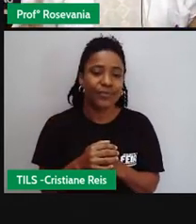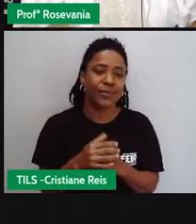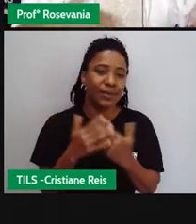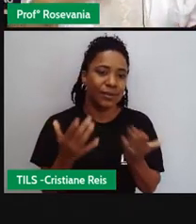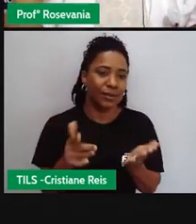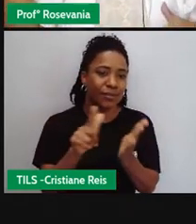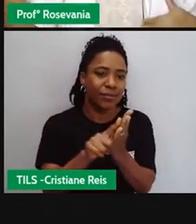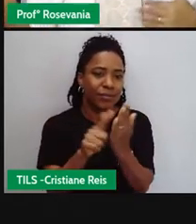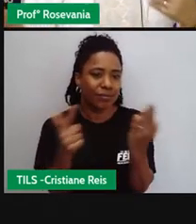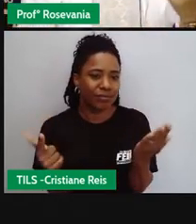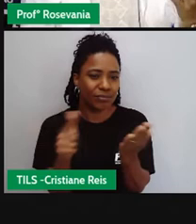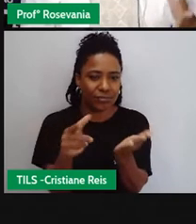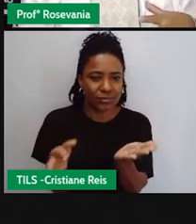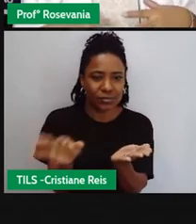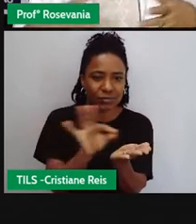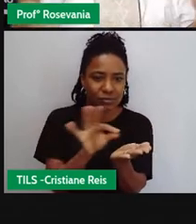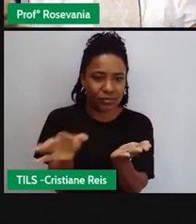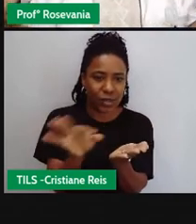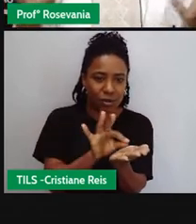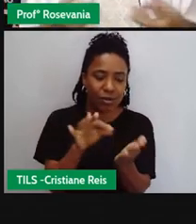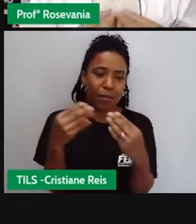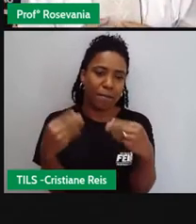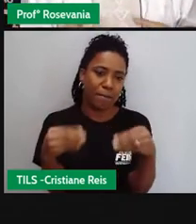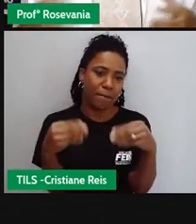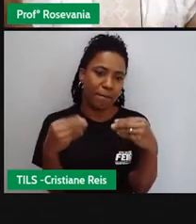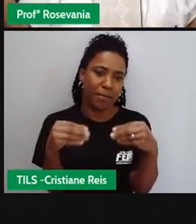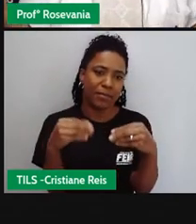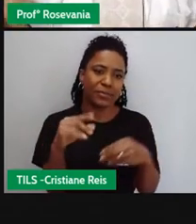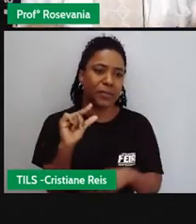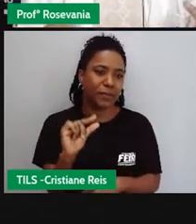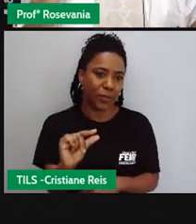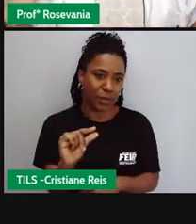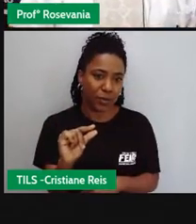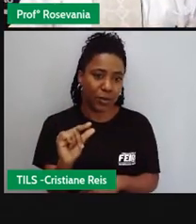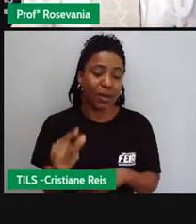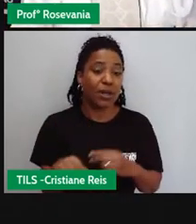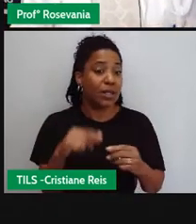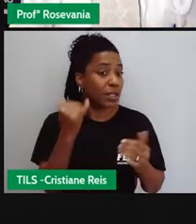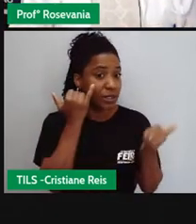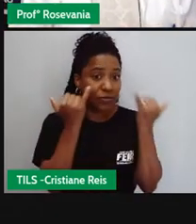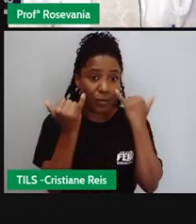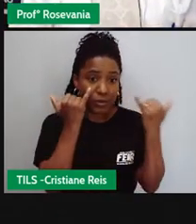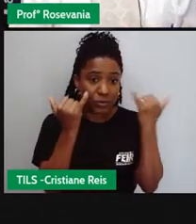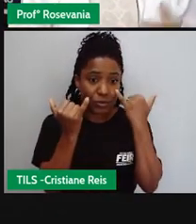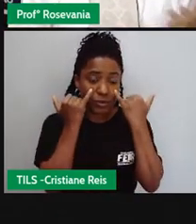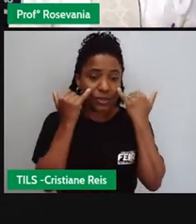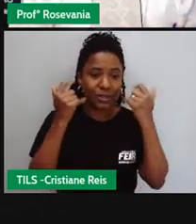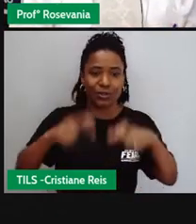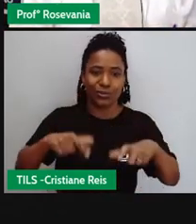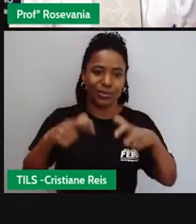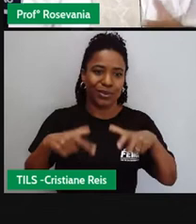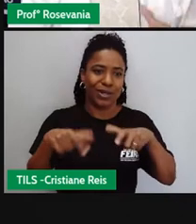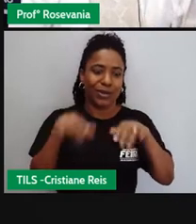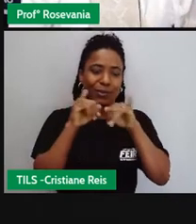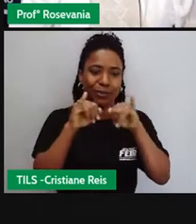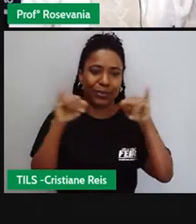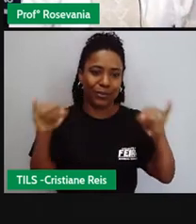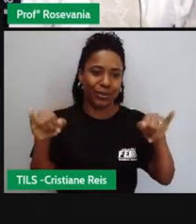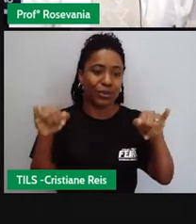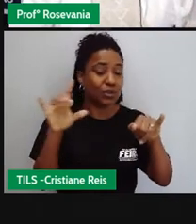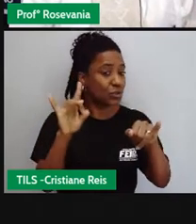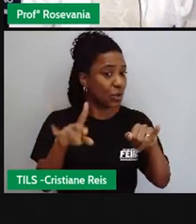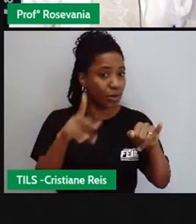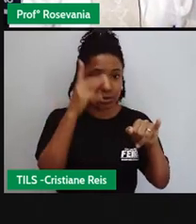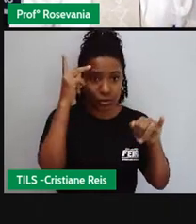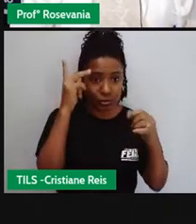eram poucas folhas com informações mais ali locais, e somente quem sabia ler, uma elite, é que tinha